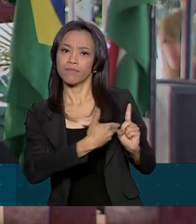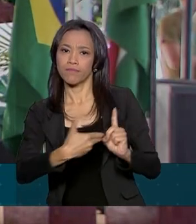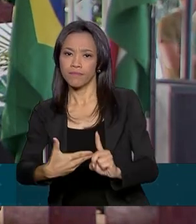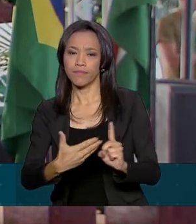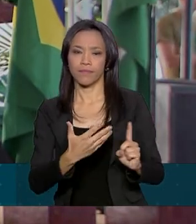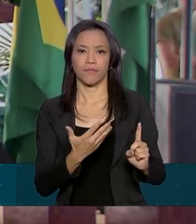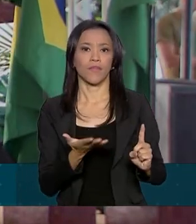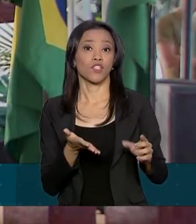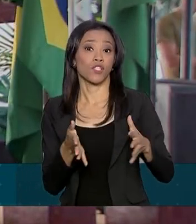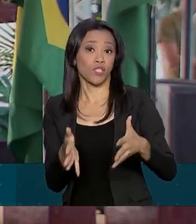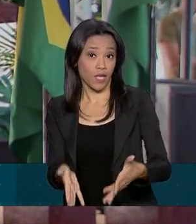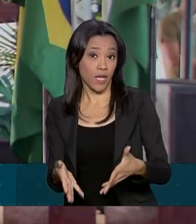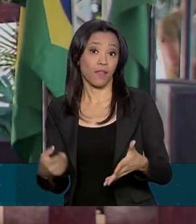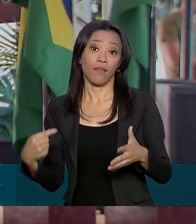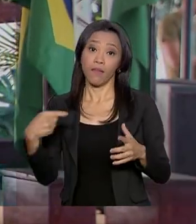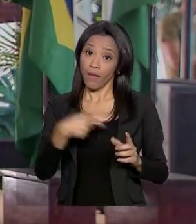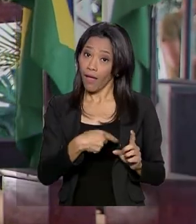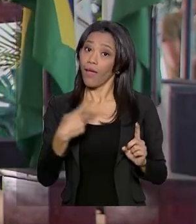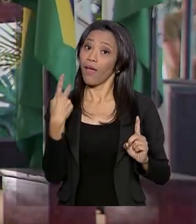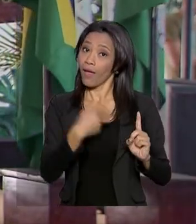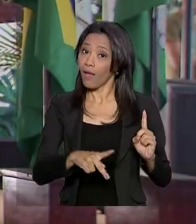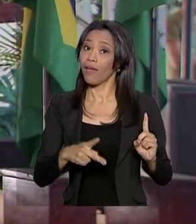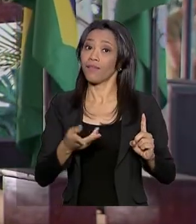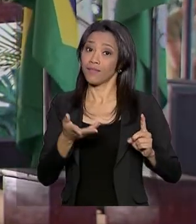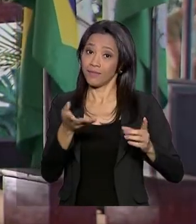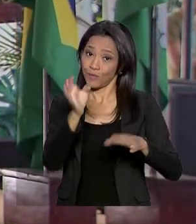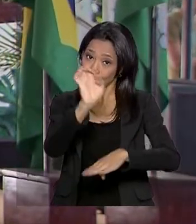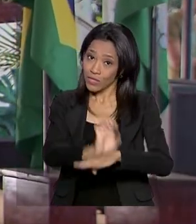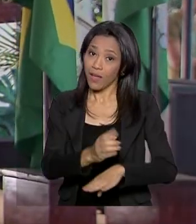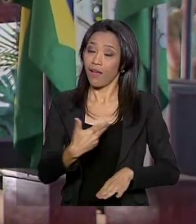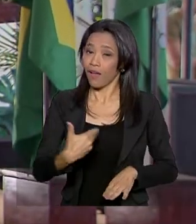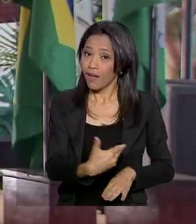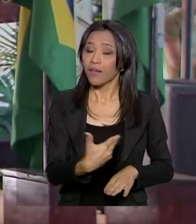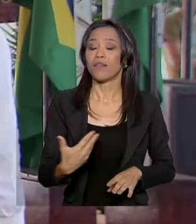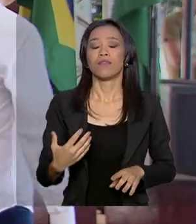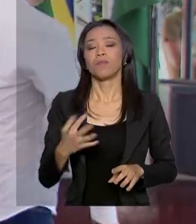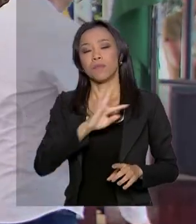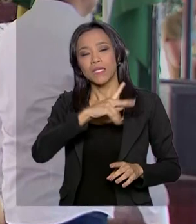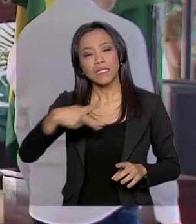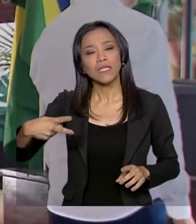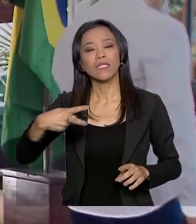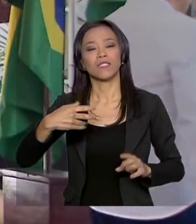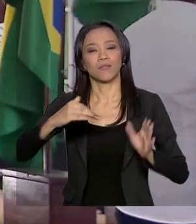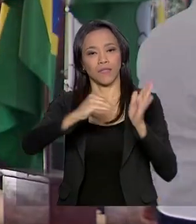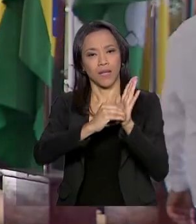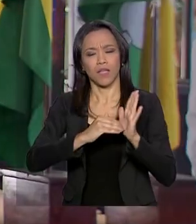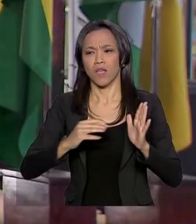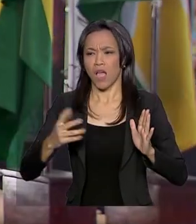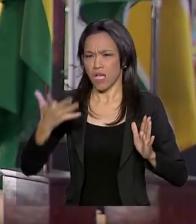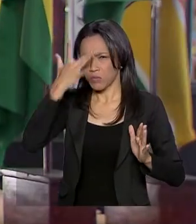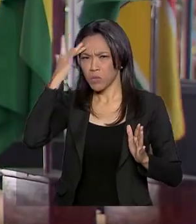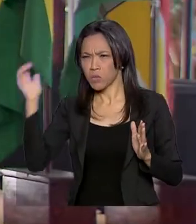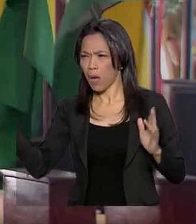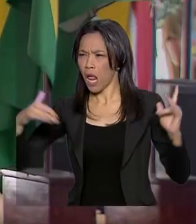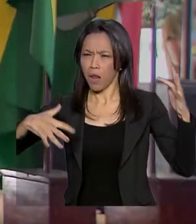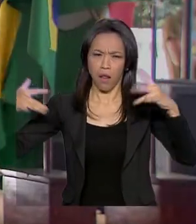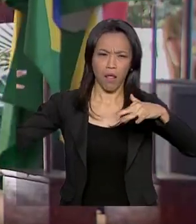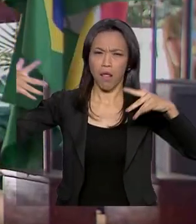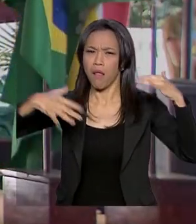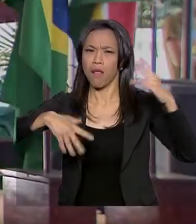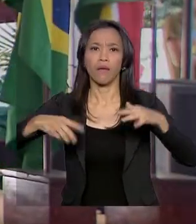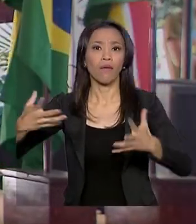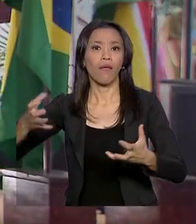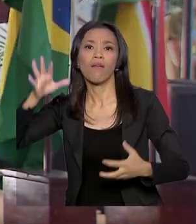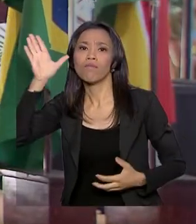Alcolumbre, que é um senador amapaense, presidente do Senado. A movimentação por aqui começou logo cedo, tem muita gente interessada em ver